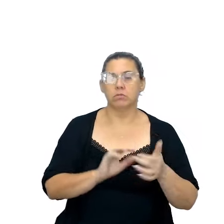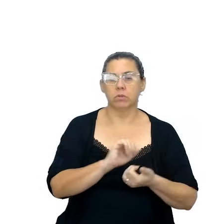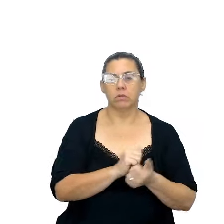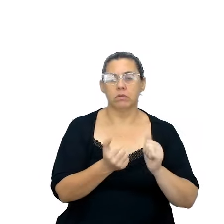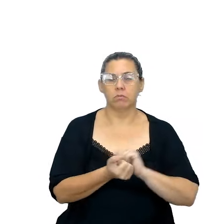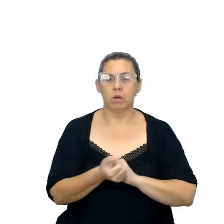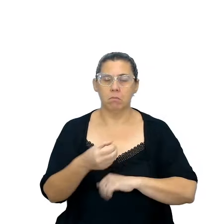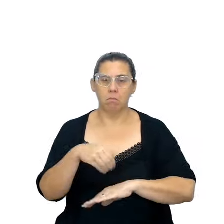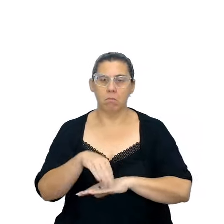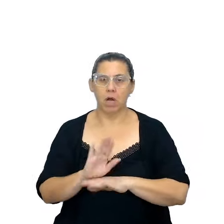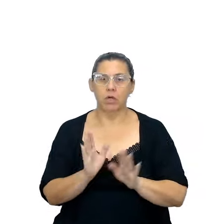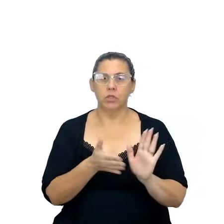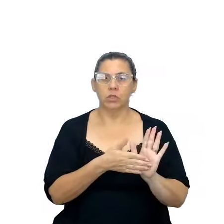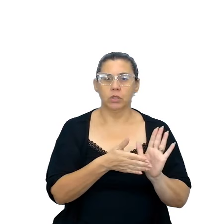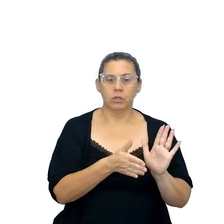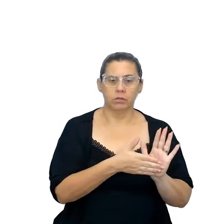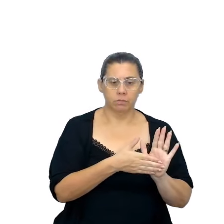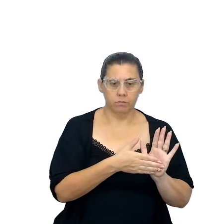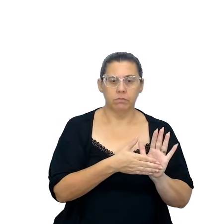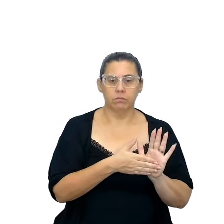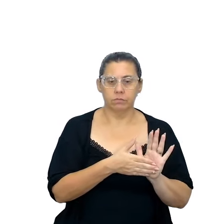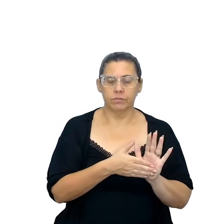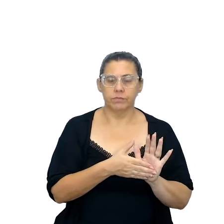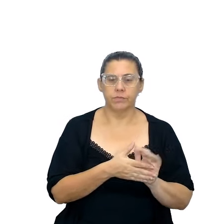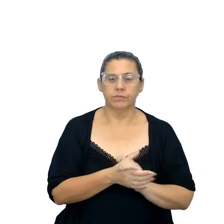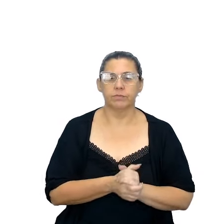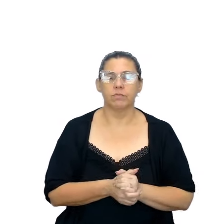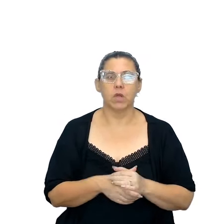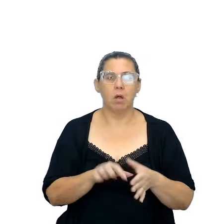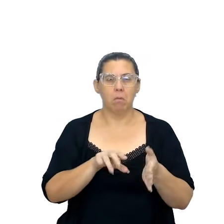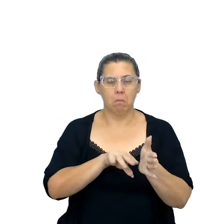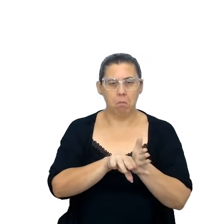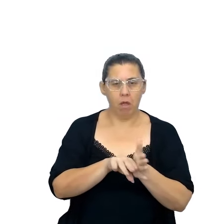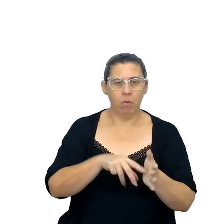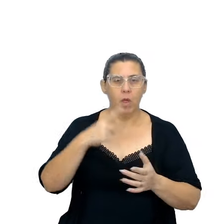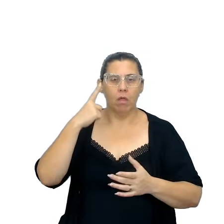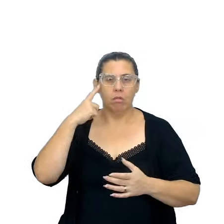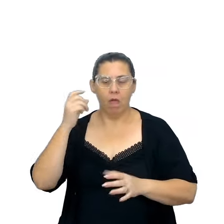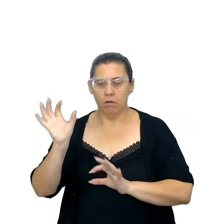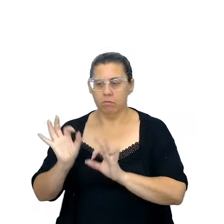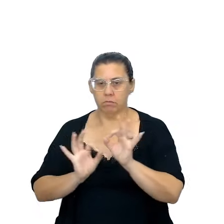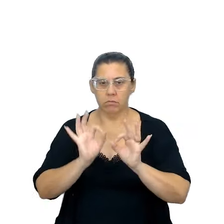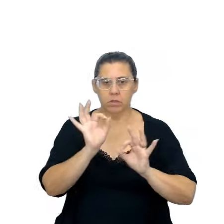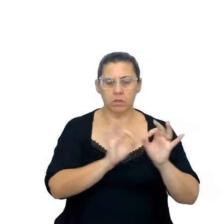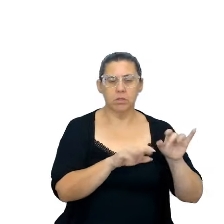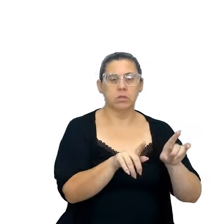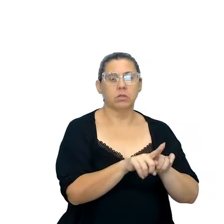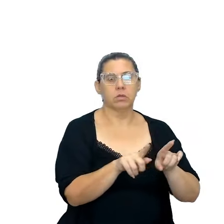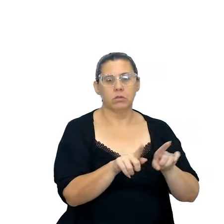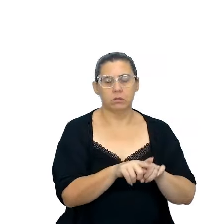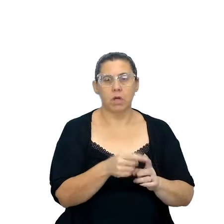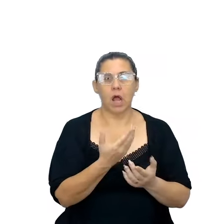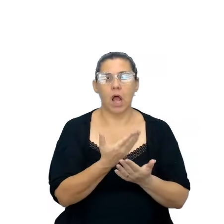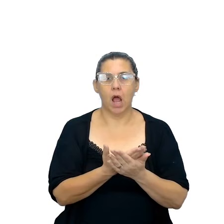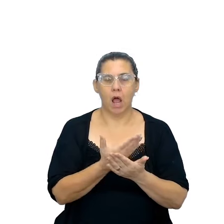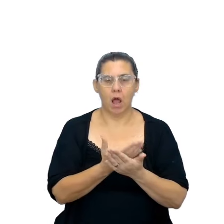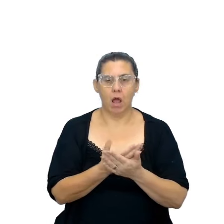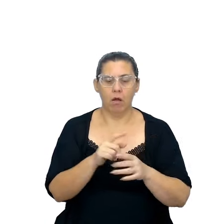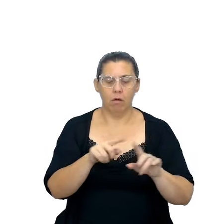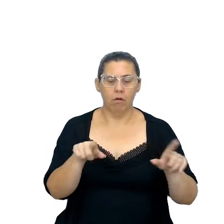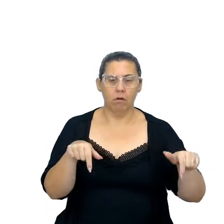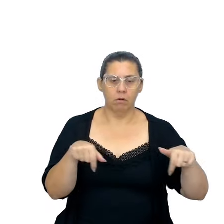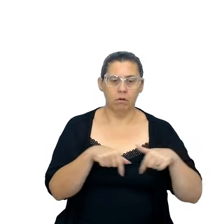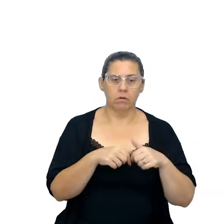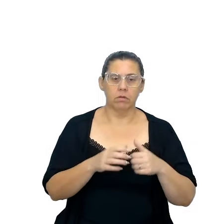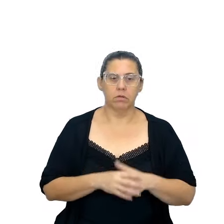sugerimos aí uma proposta, né? No caso da metodologia, pensando nessa ideia da organização também da sala de aula. Aqui